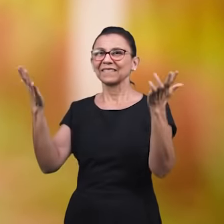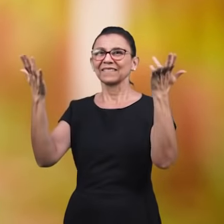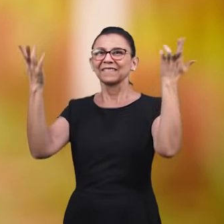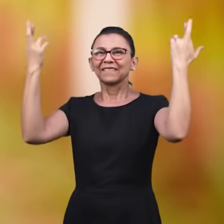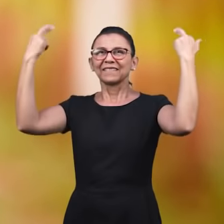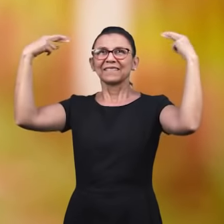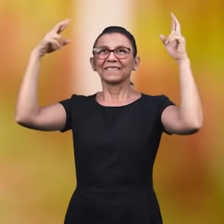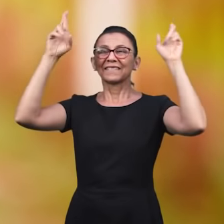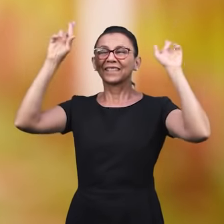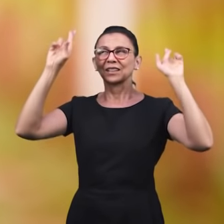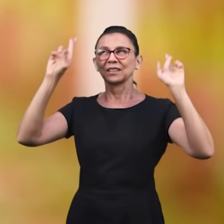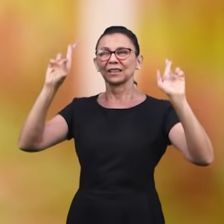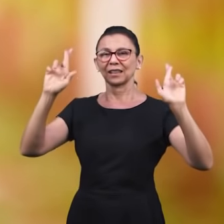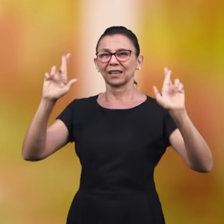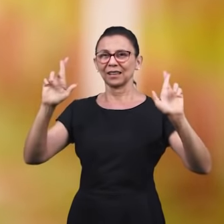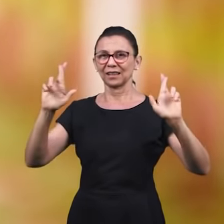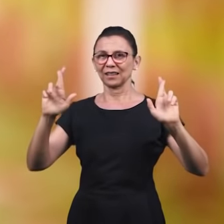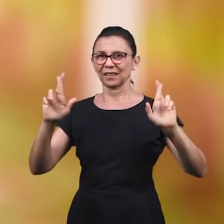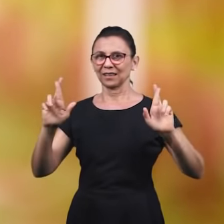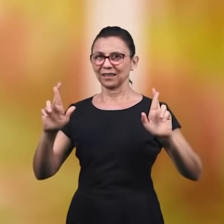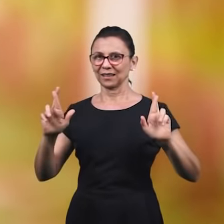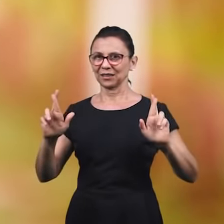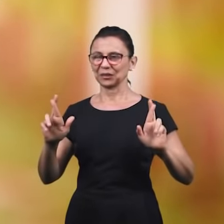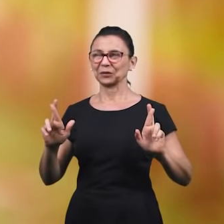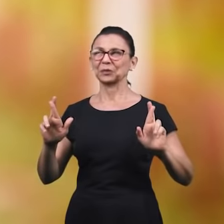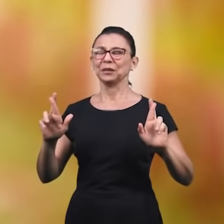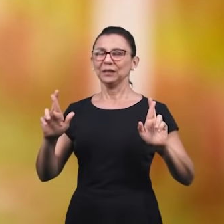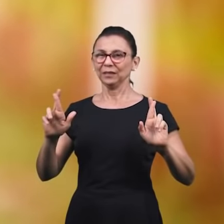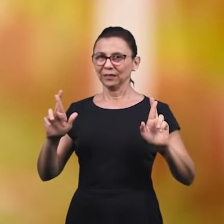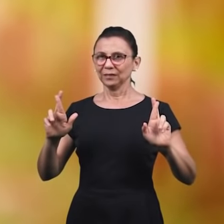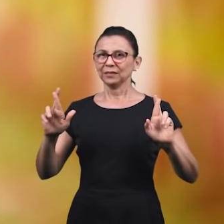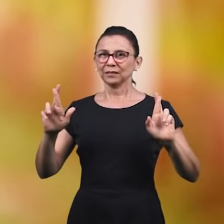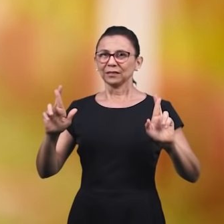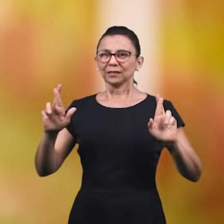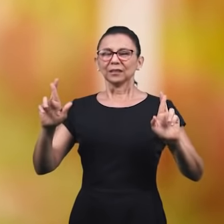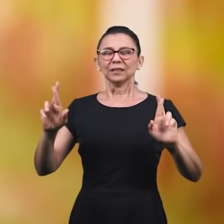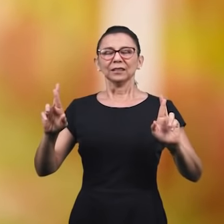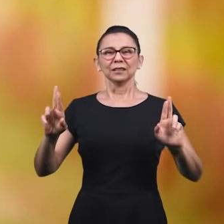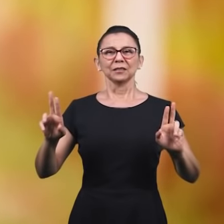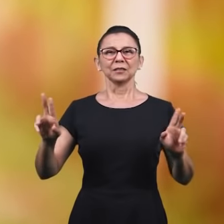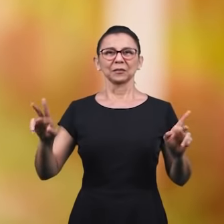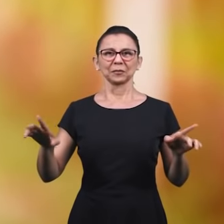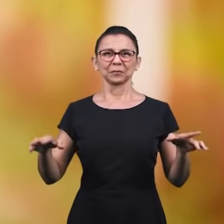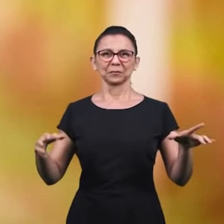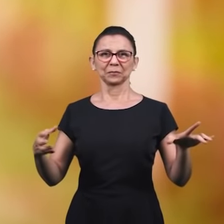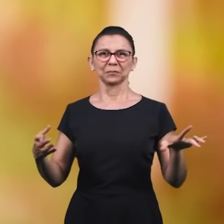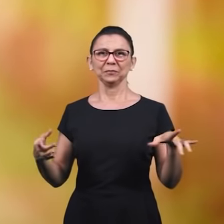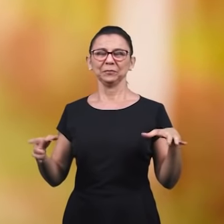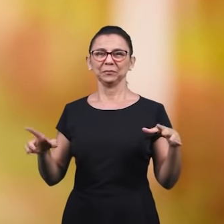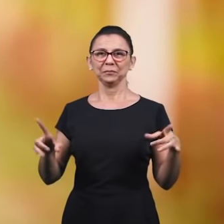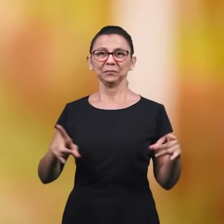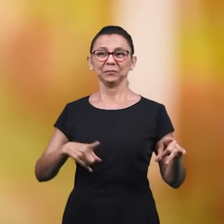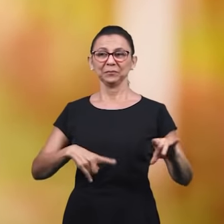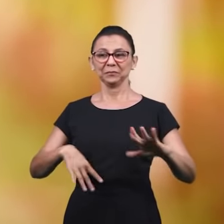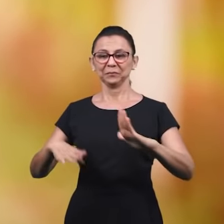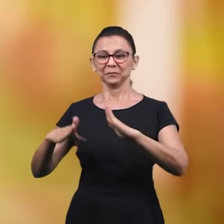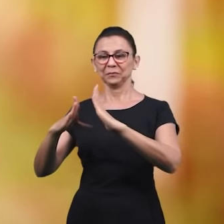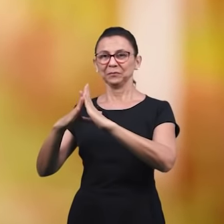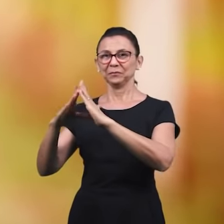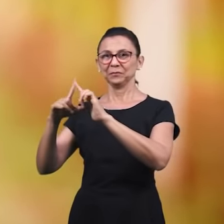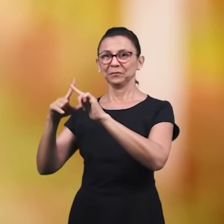as bodas O correio e